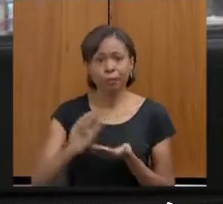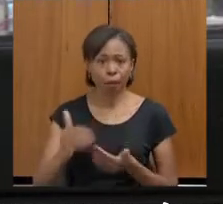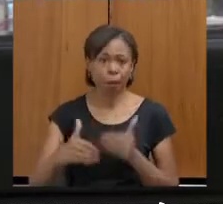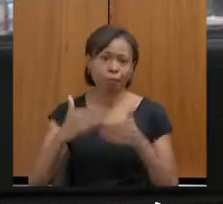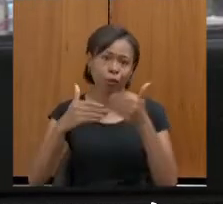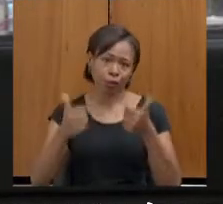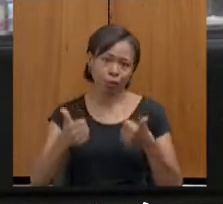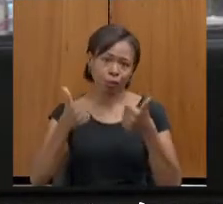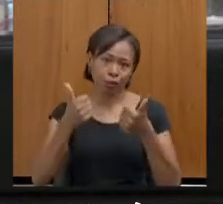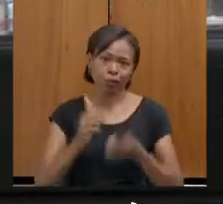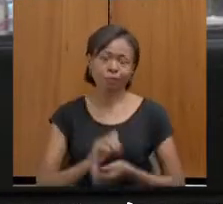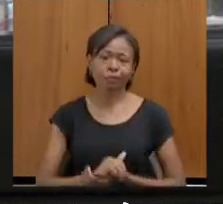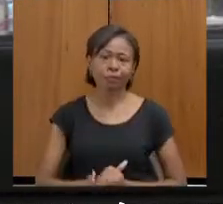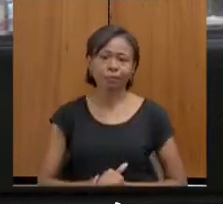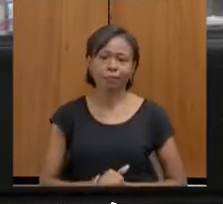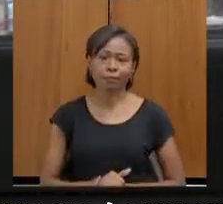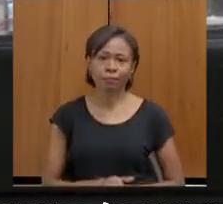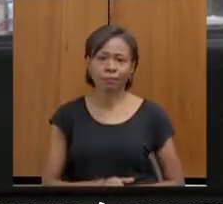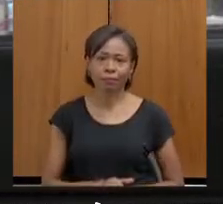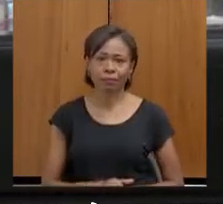Mas eu fico assim...